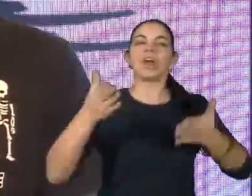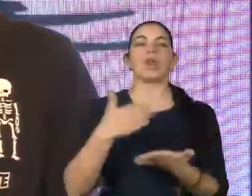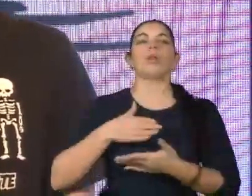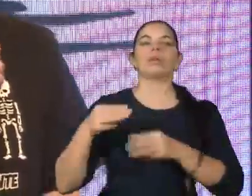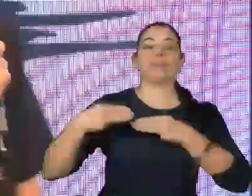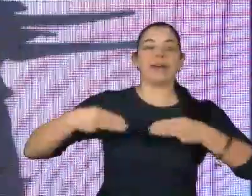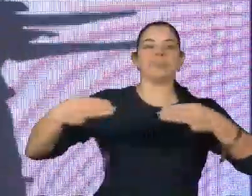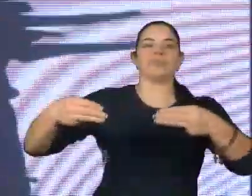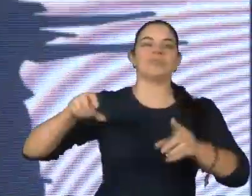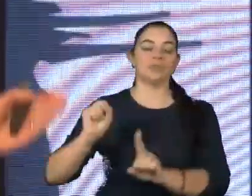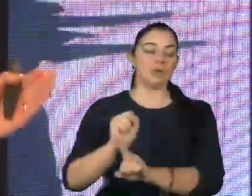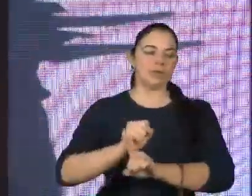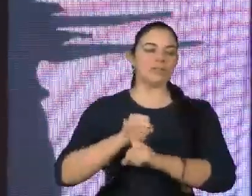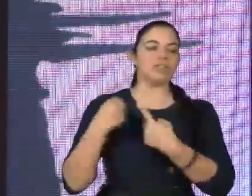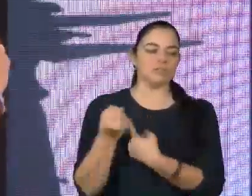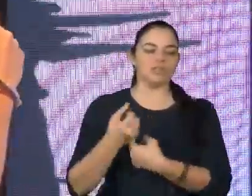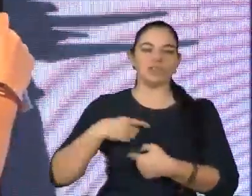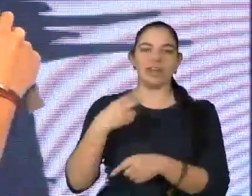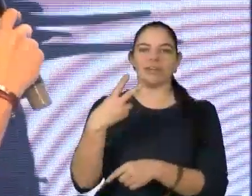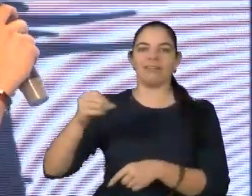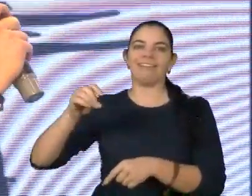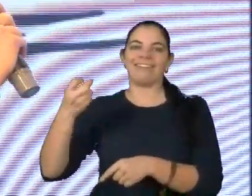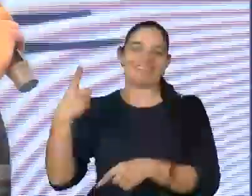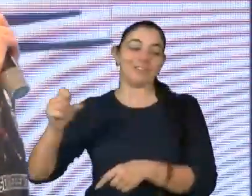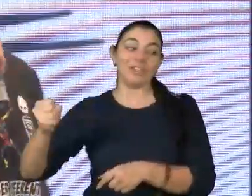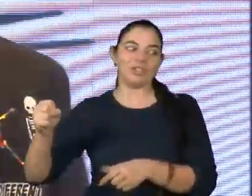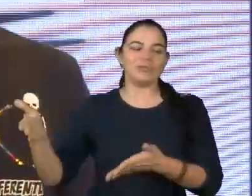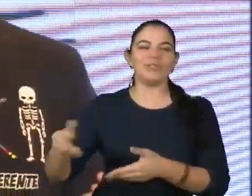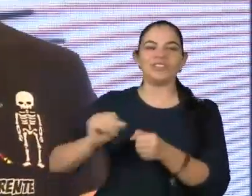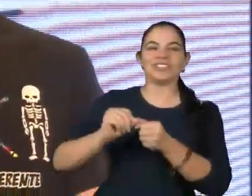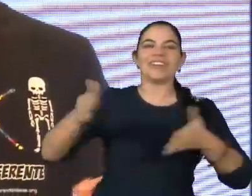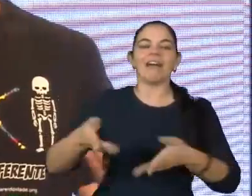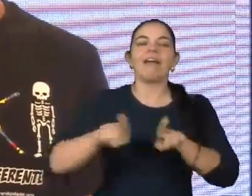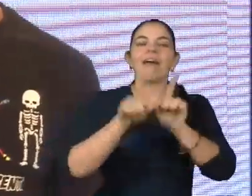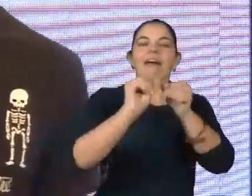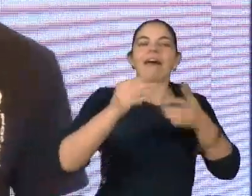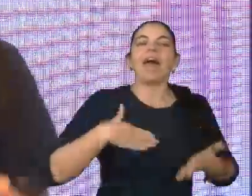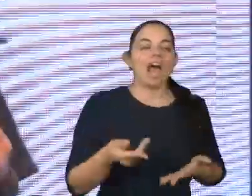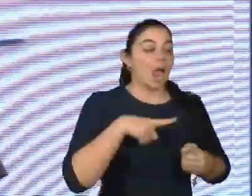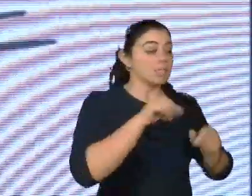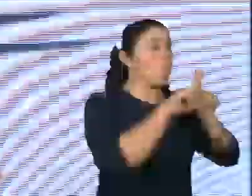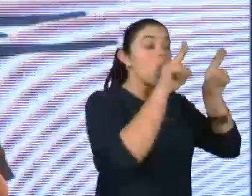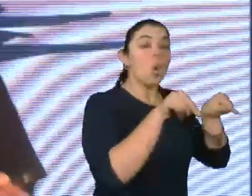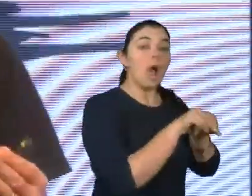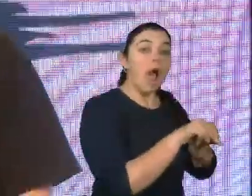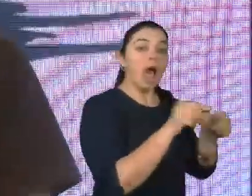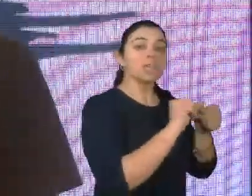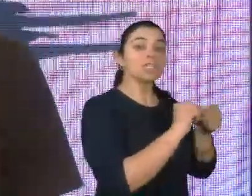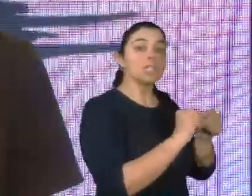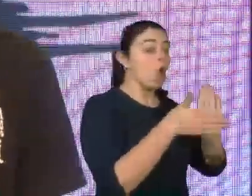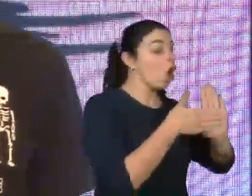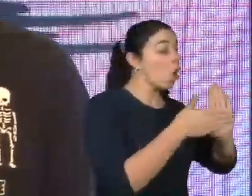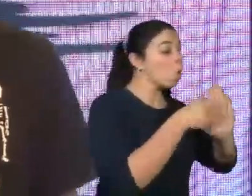Ministério do Trabalho. Esses 450 mil postos formais de trabalho ocupados por